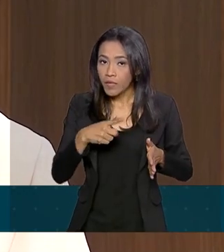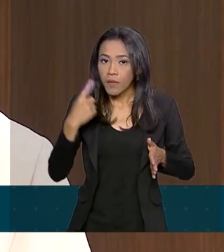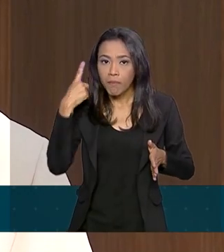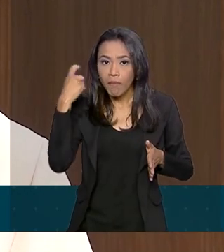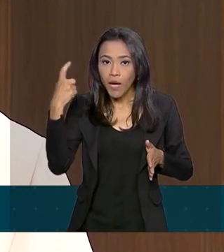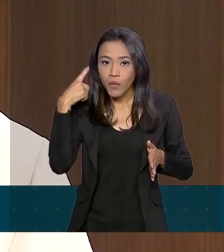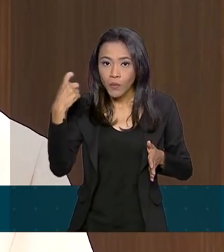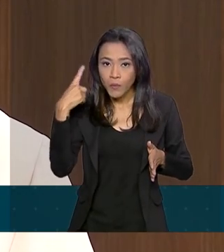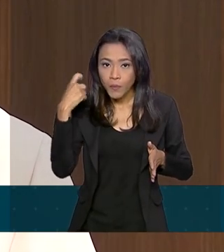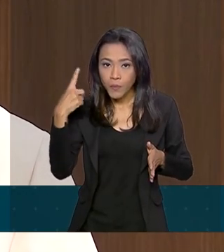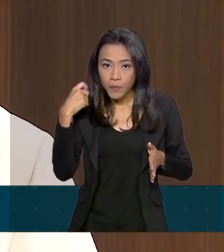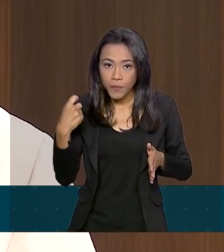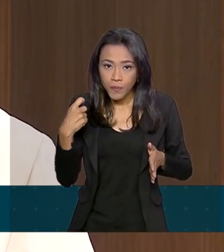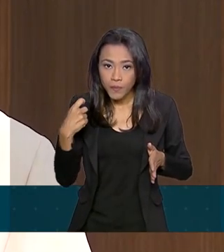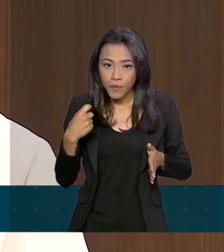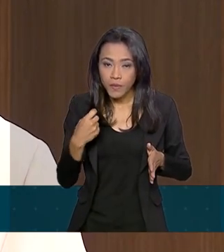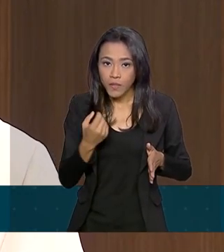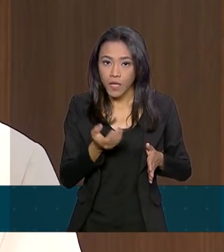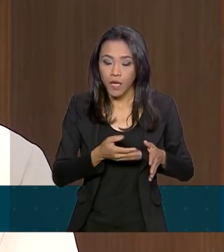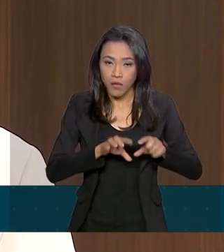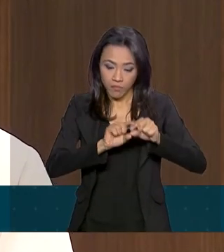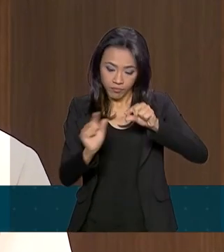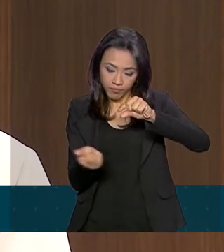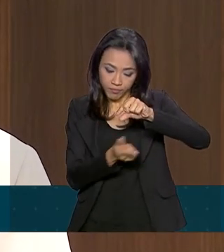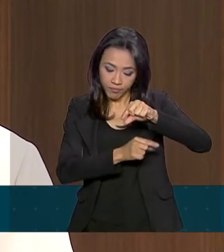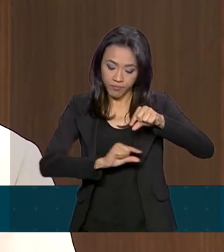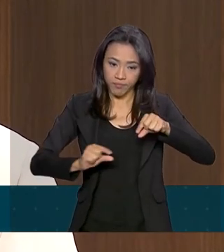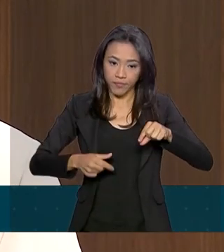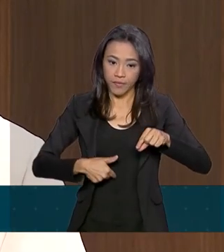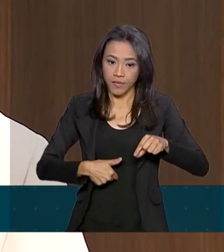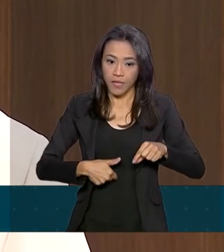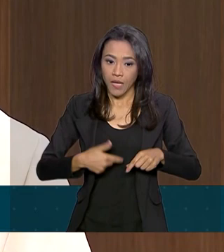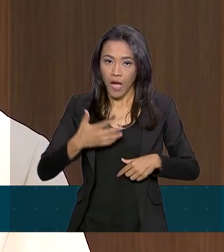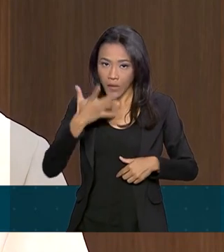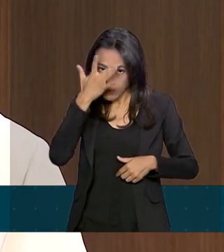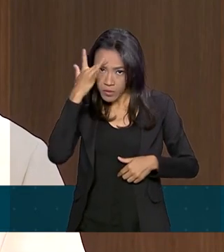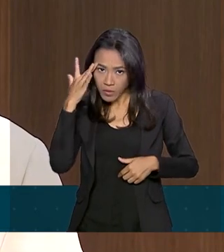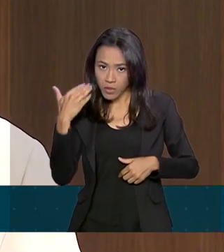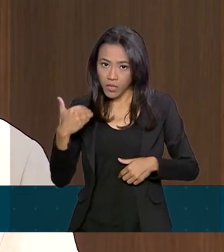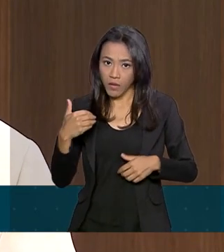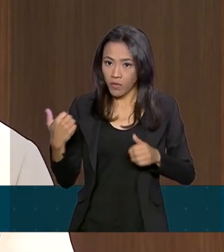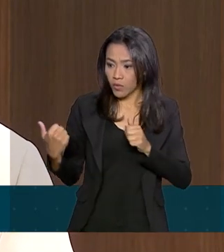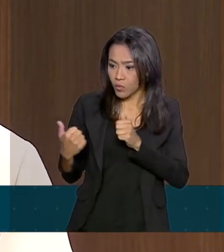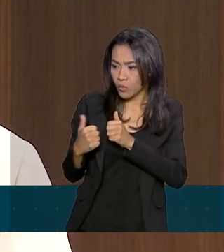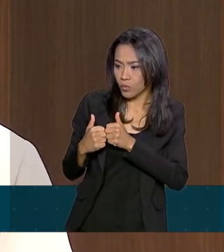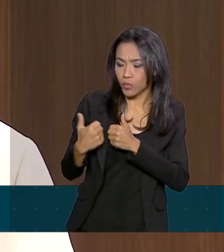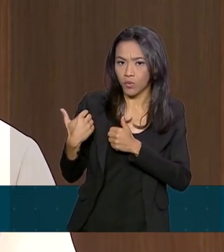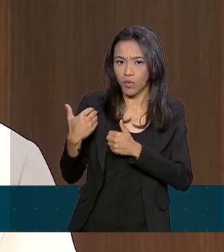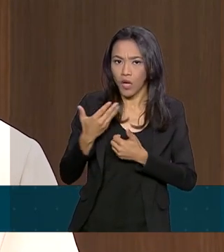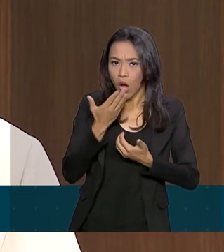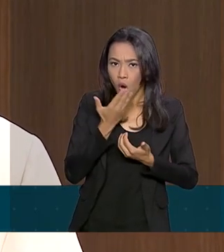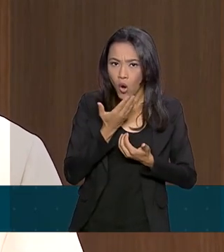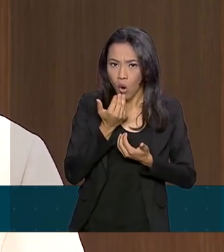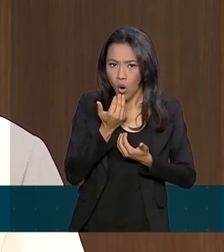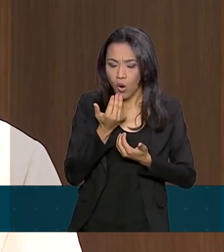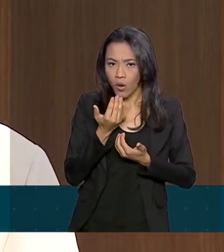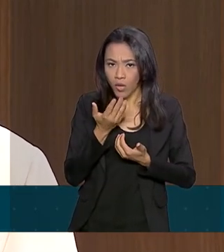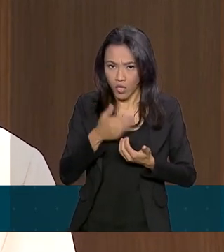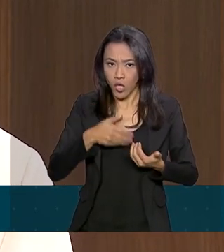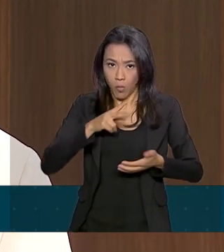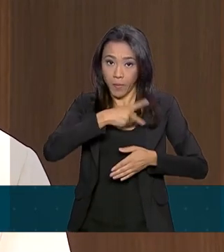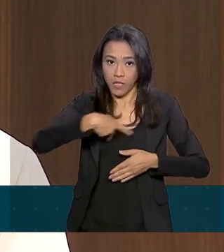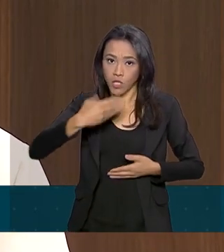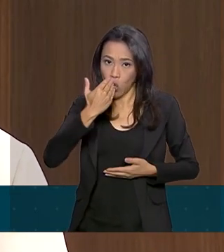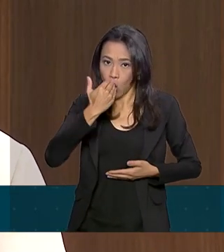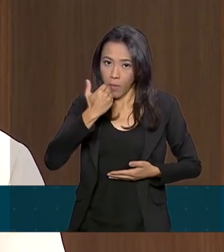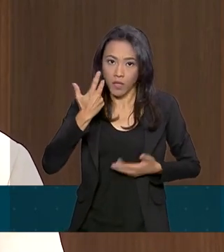hidroaéreos. Então, inclusive, até o pessoal que estava comigo no momento da visita e escutou esses barulhos. A